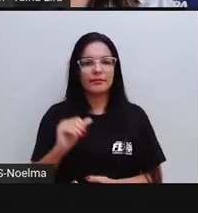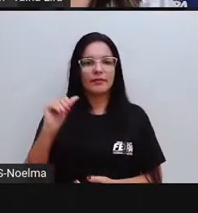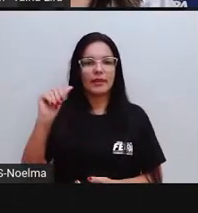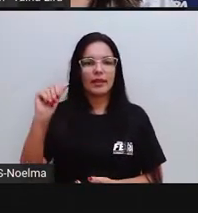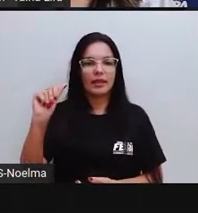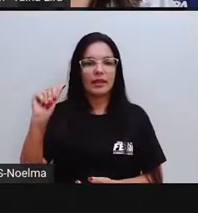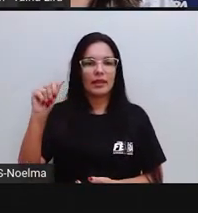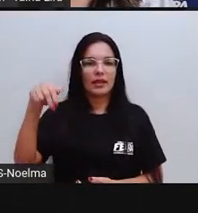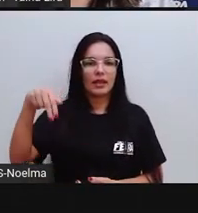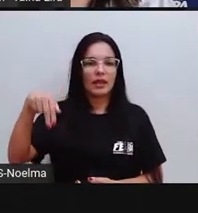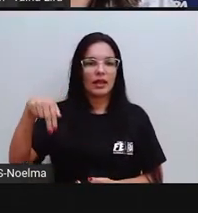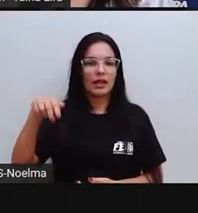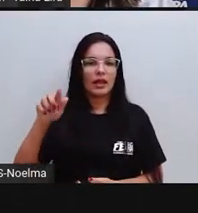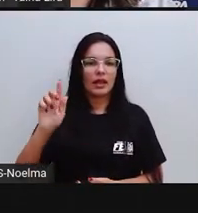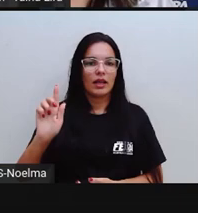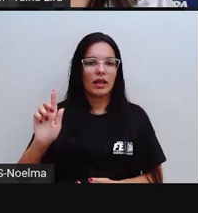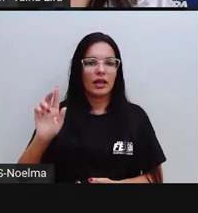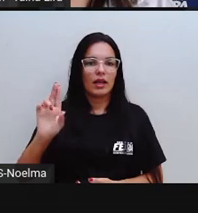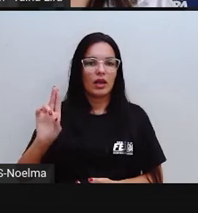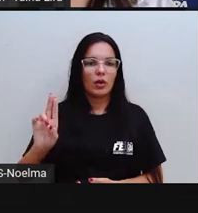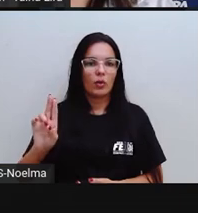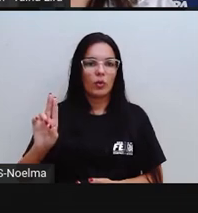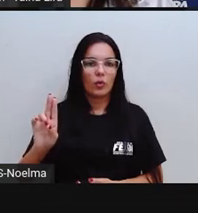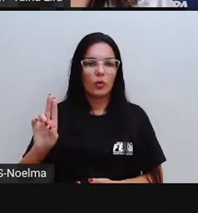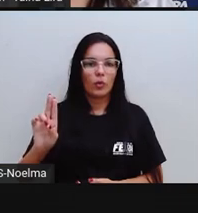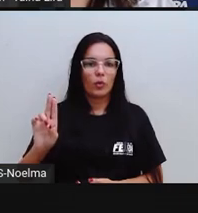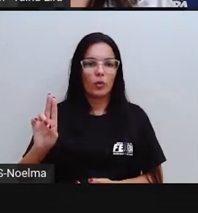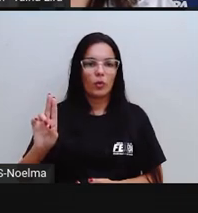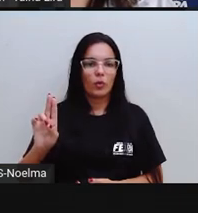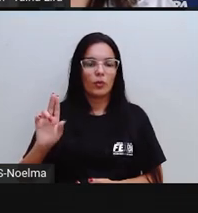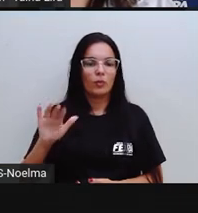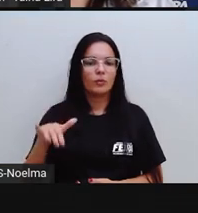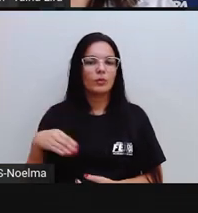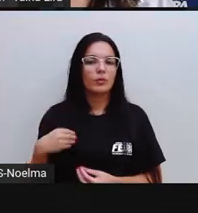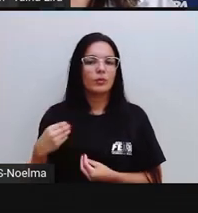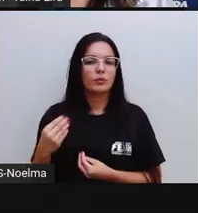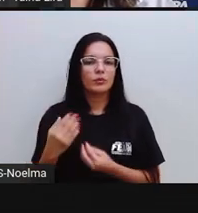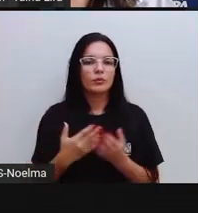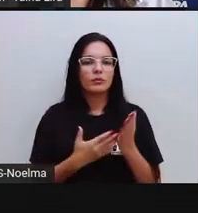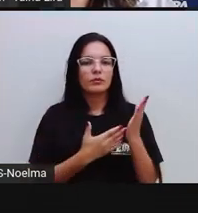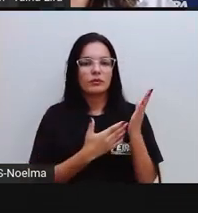Angu. Angu. Pró, como é que eu separo aí as sílabas da palavra angu? Olha lá.